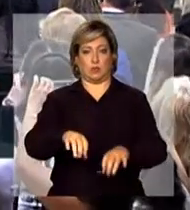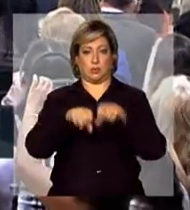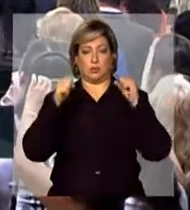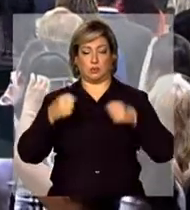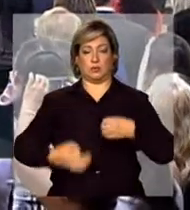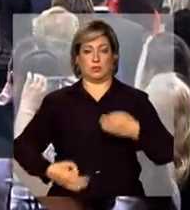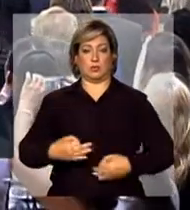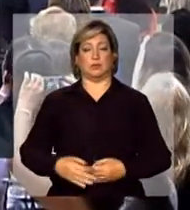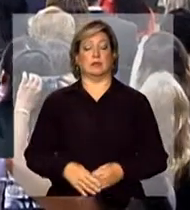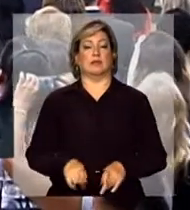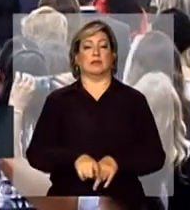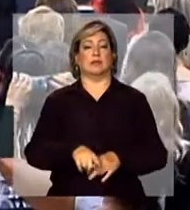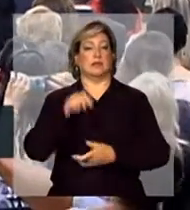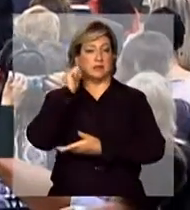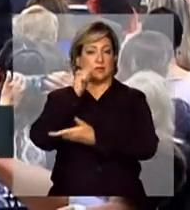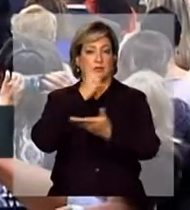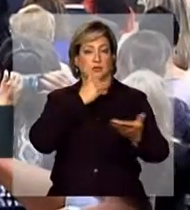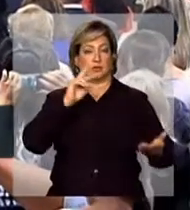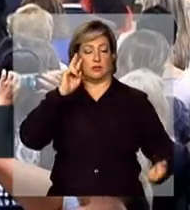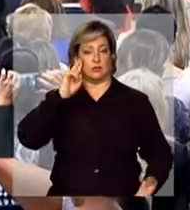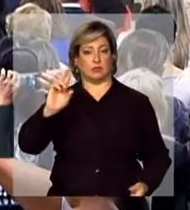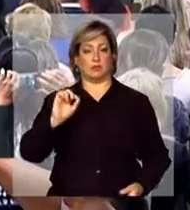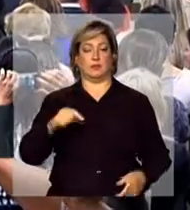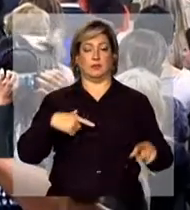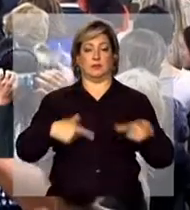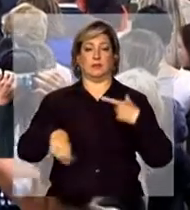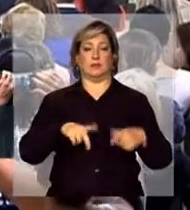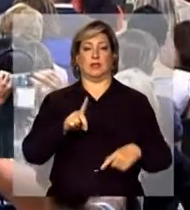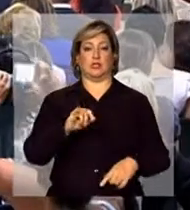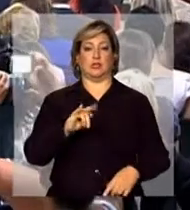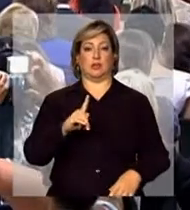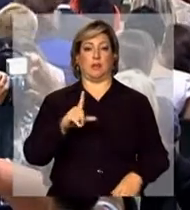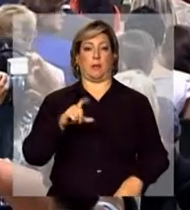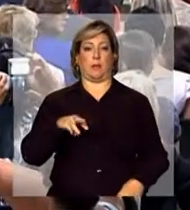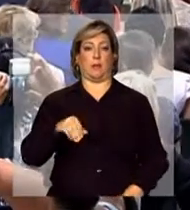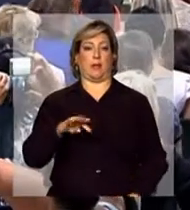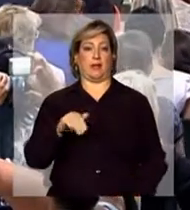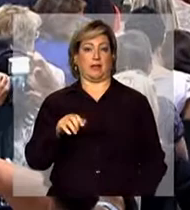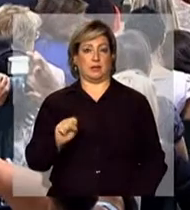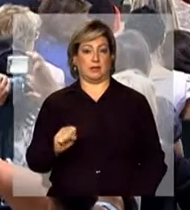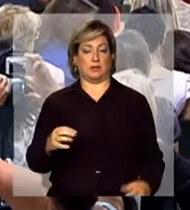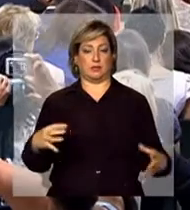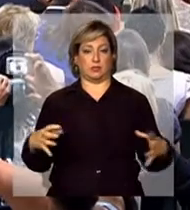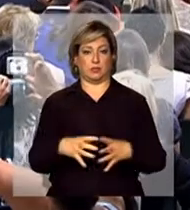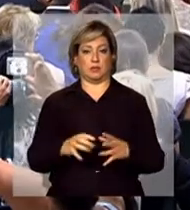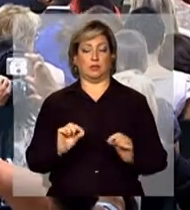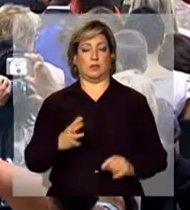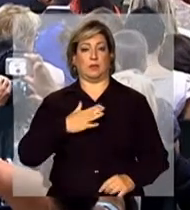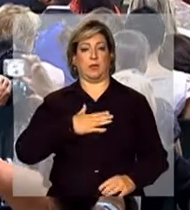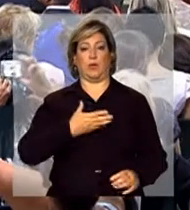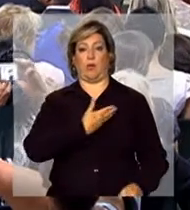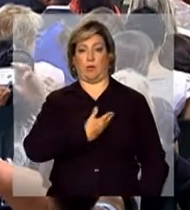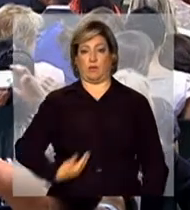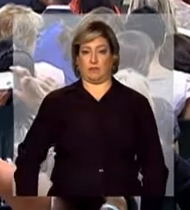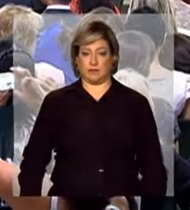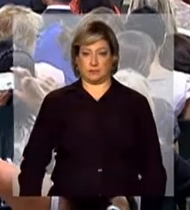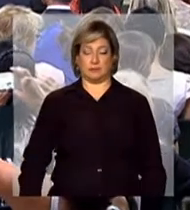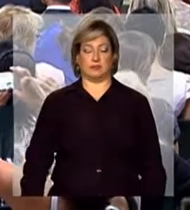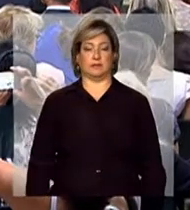as senhoras e os senhores chefes de missão diplomáticas acreditados junto ao meu governo.